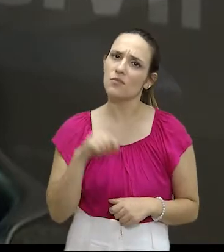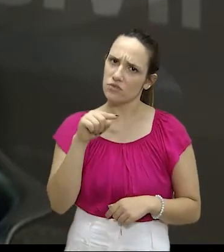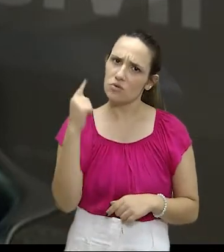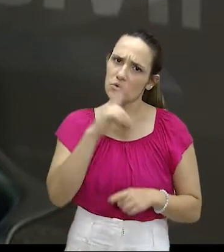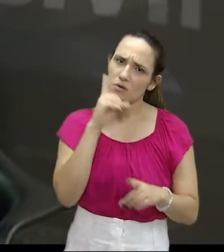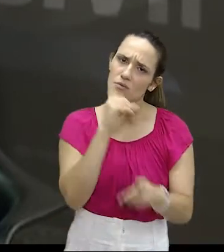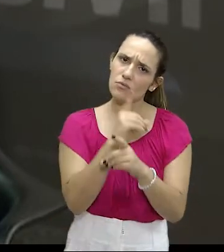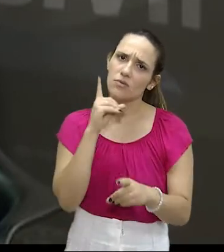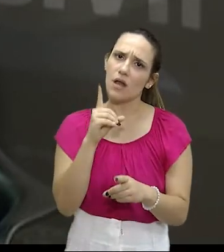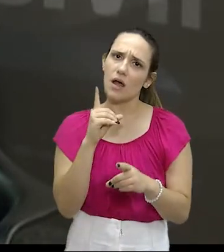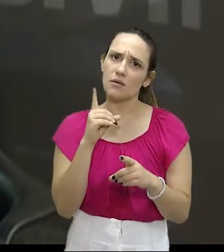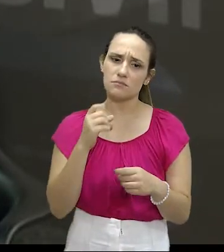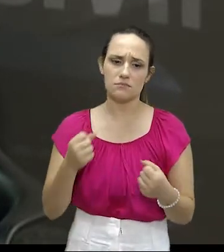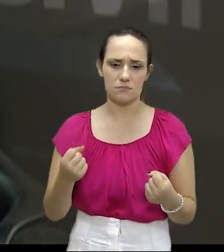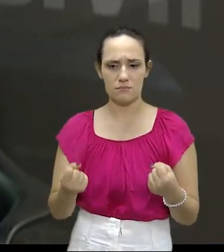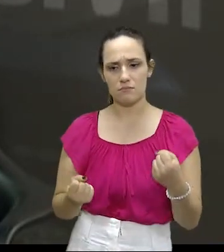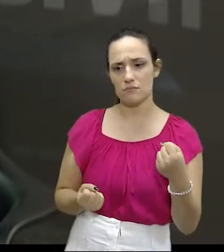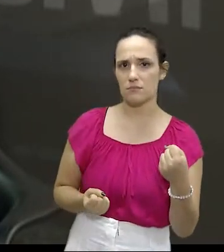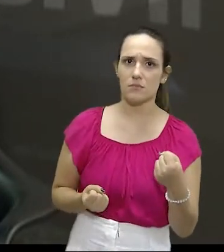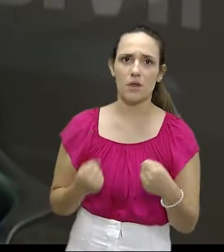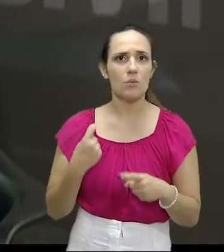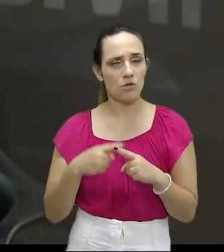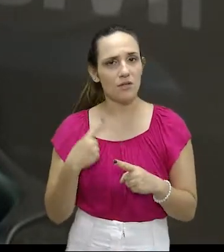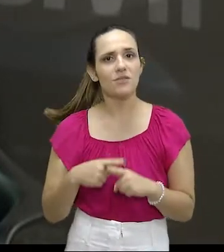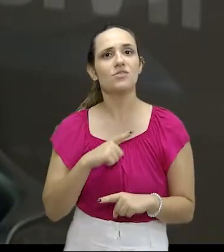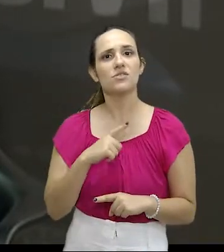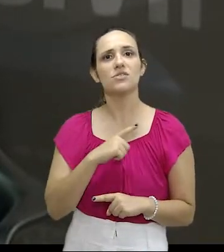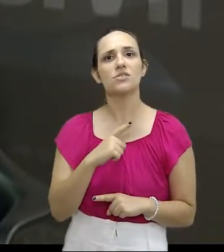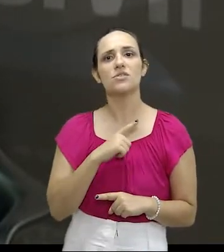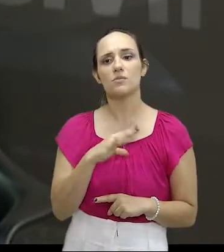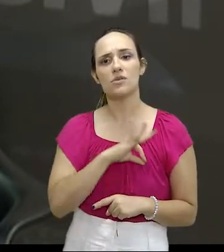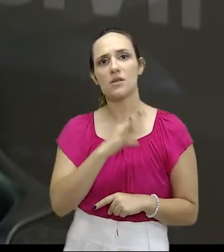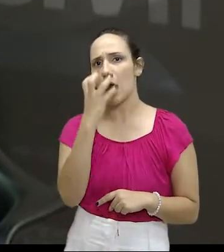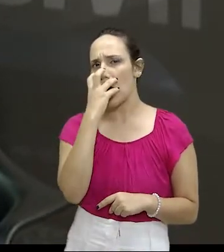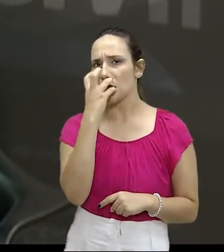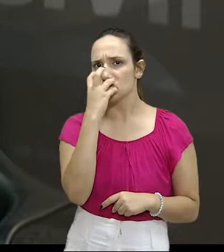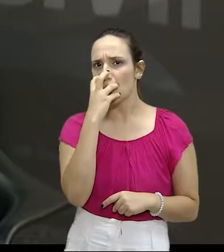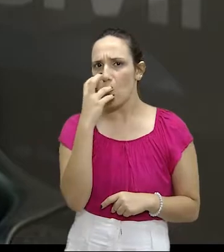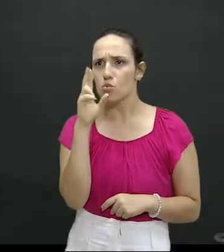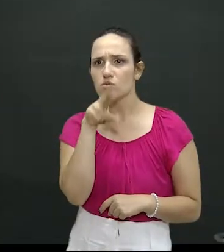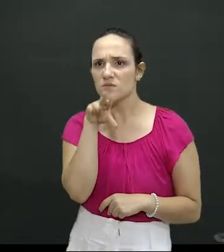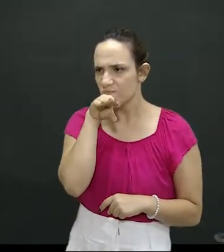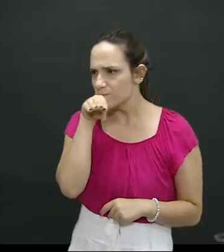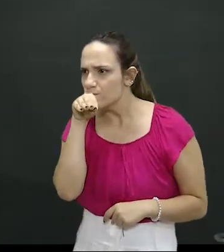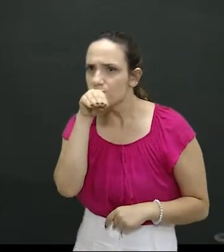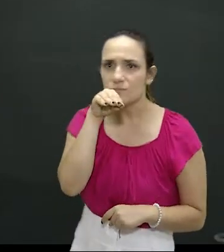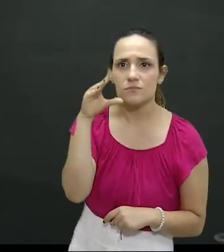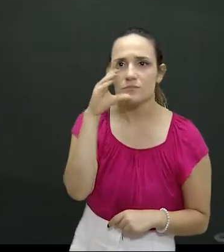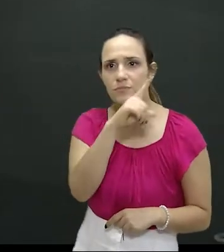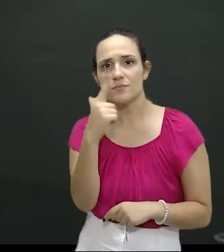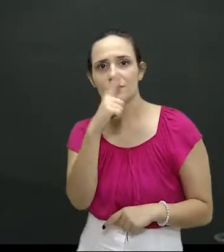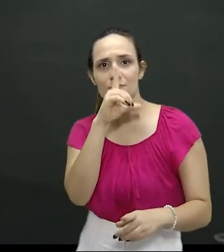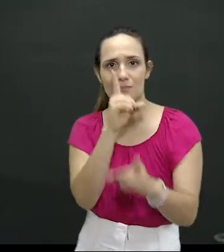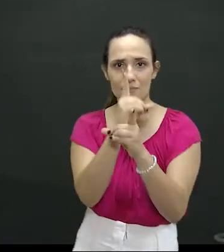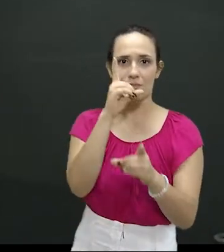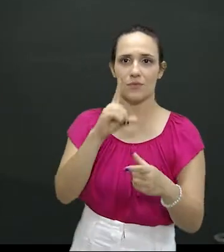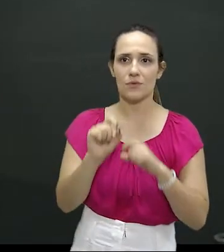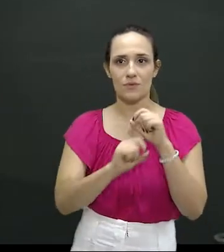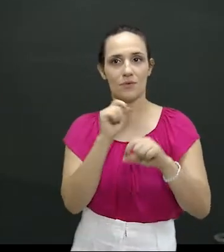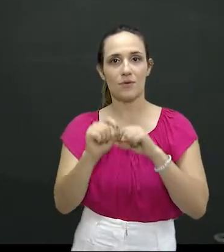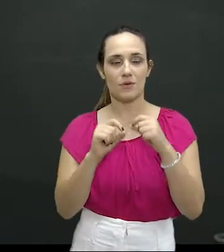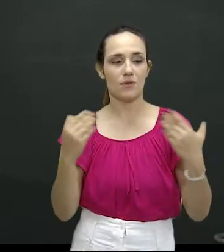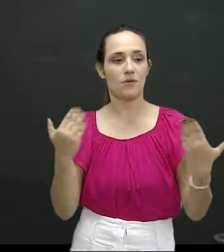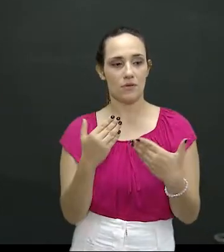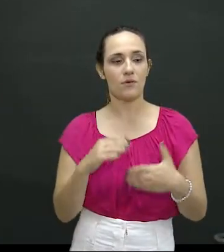carregamento de drogas com o apoio do canil da PM, né? Como que foi essa parceria? É, a integração ali entre as forças de